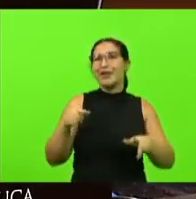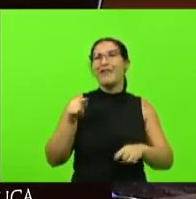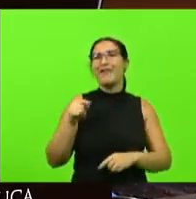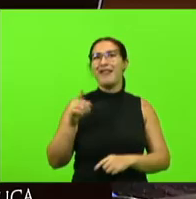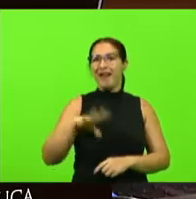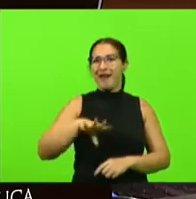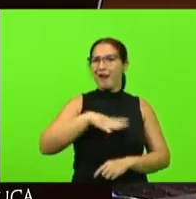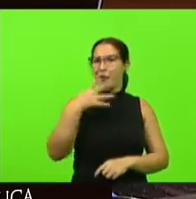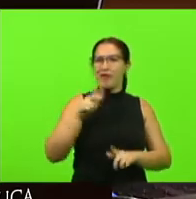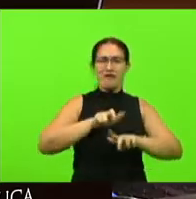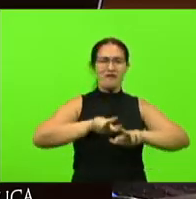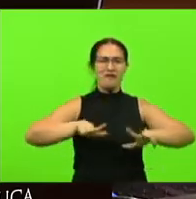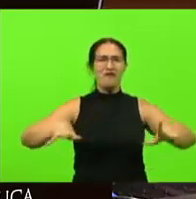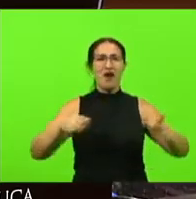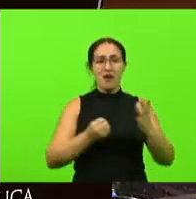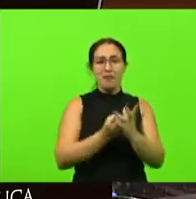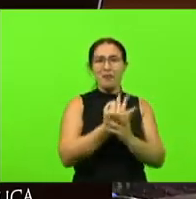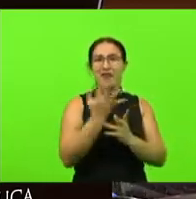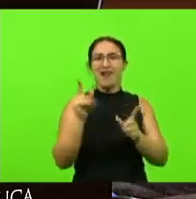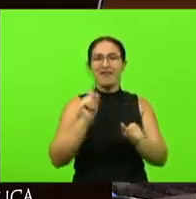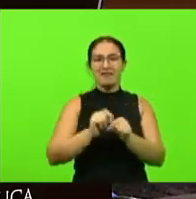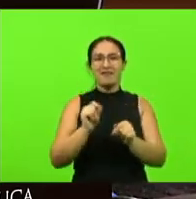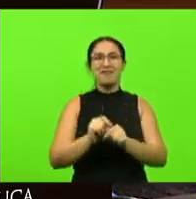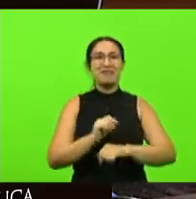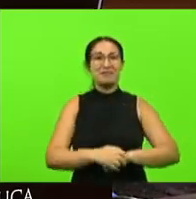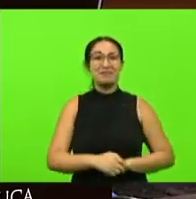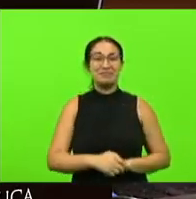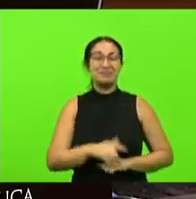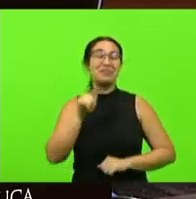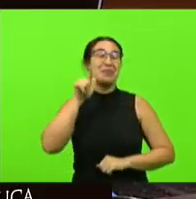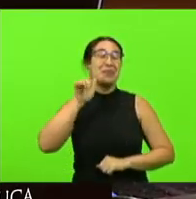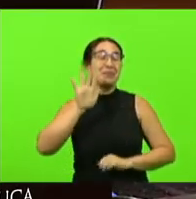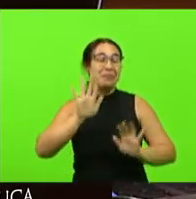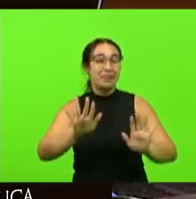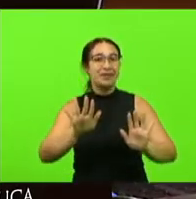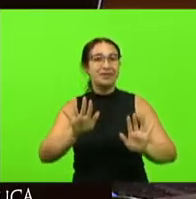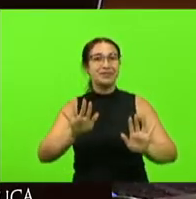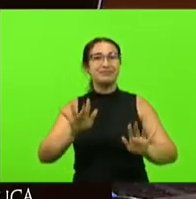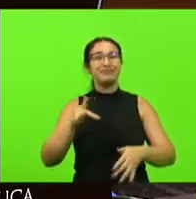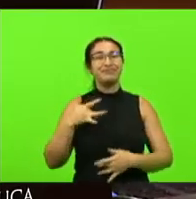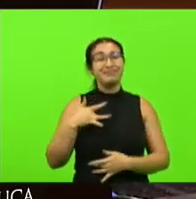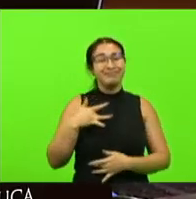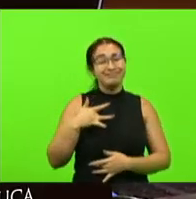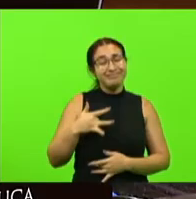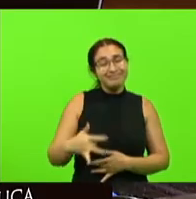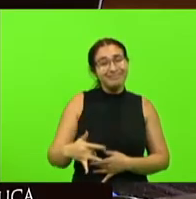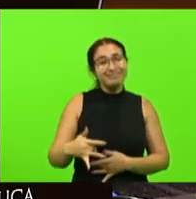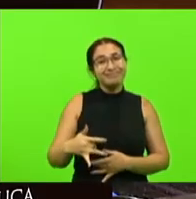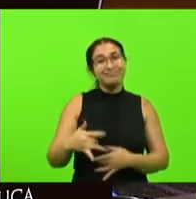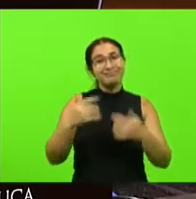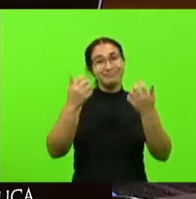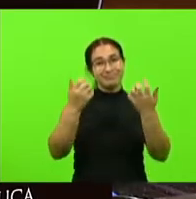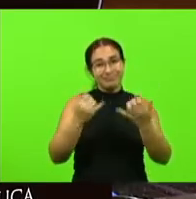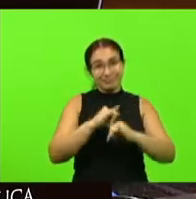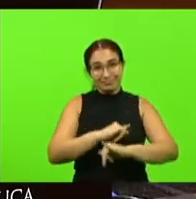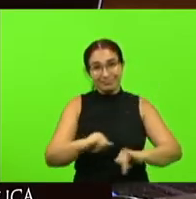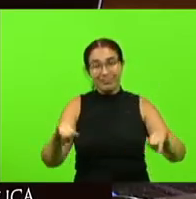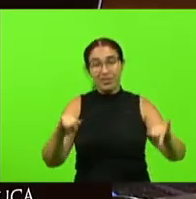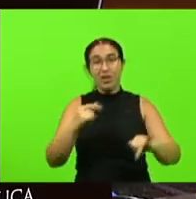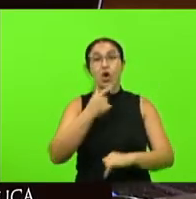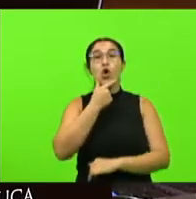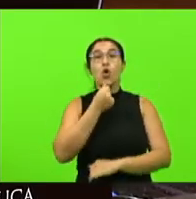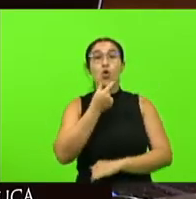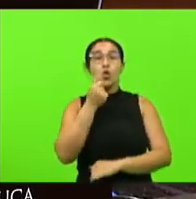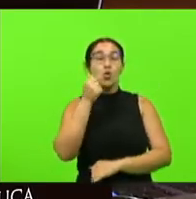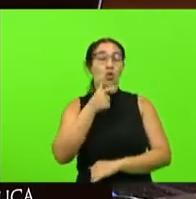multimulher certo mas também quero aqui com muita tristeza na tarde na tarde de ontem a noite de ontem